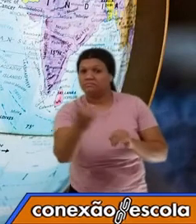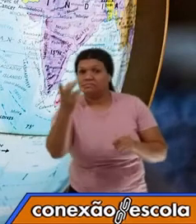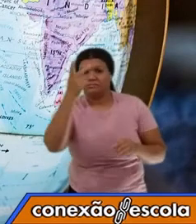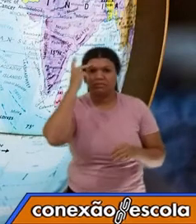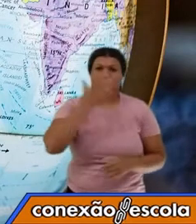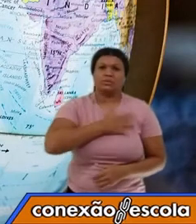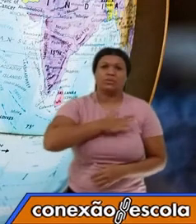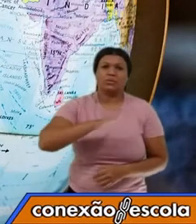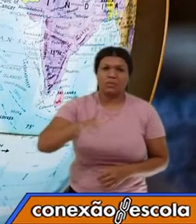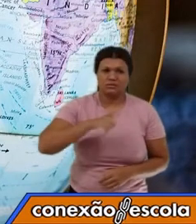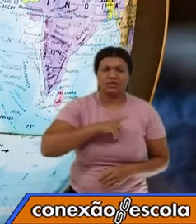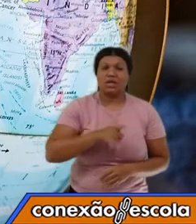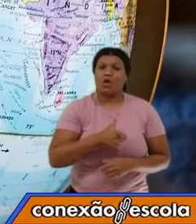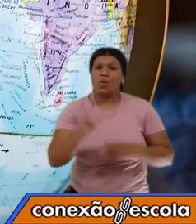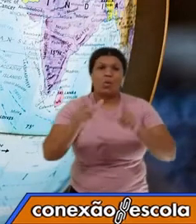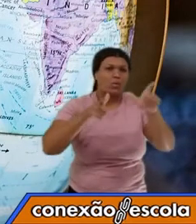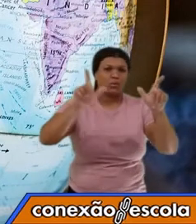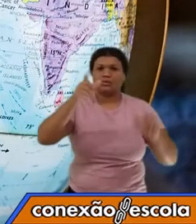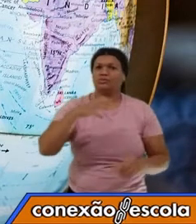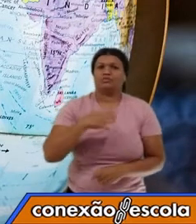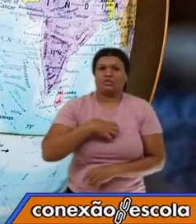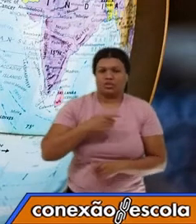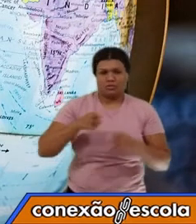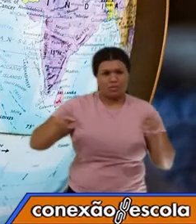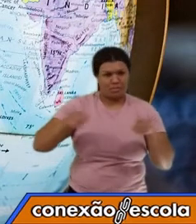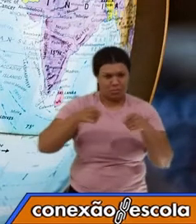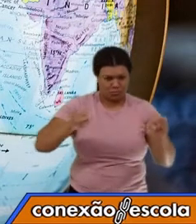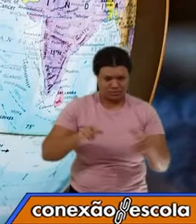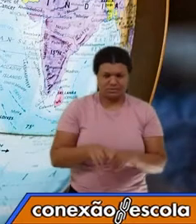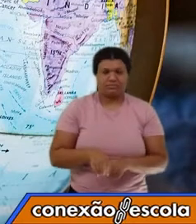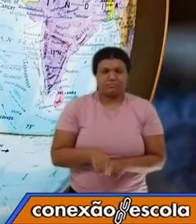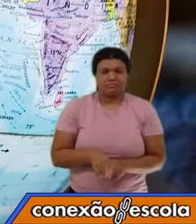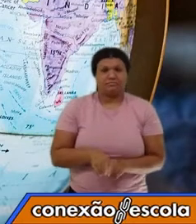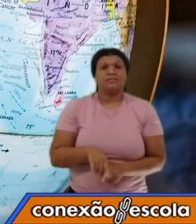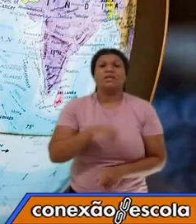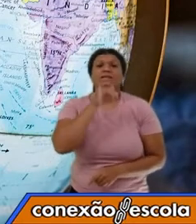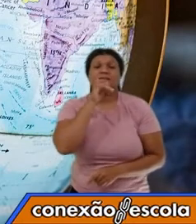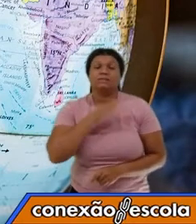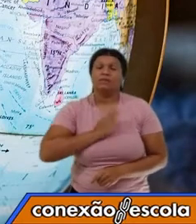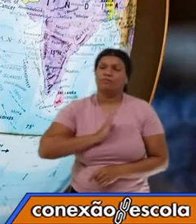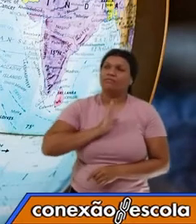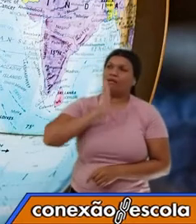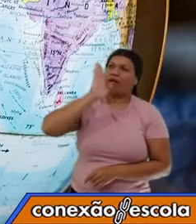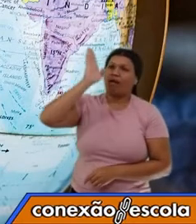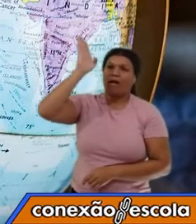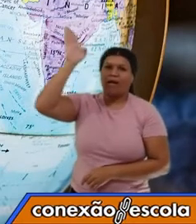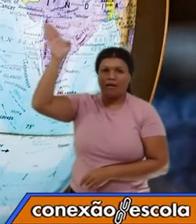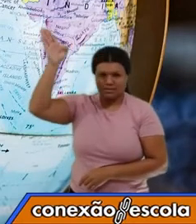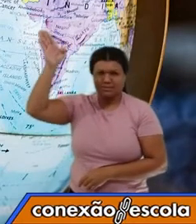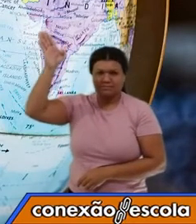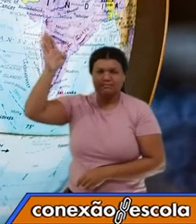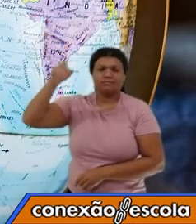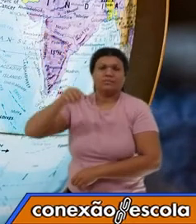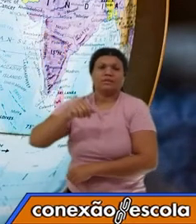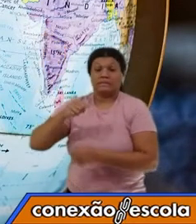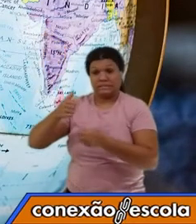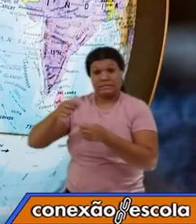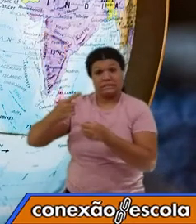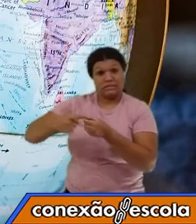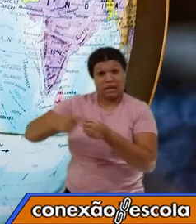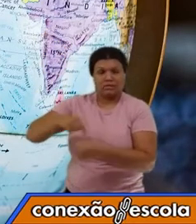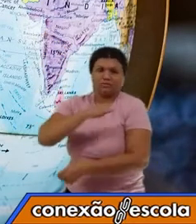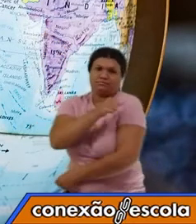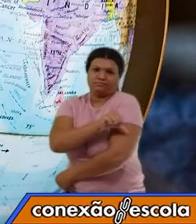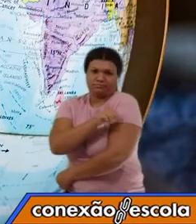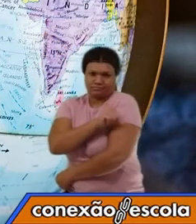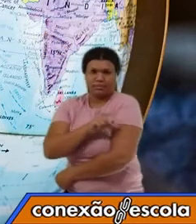verdade, há outros estilos musicais. Se nós vamos, por exemplo, ao Rio de Janeiro, naquelas comunidades que